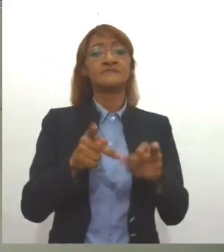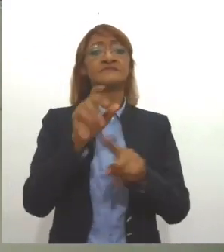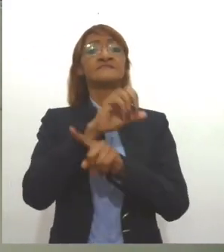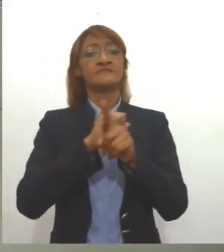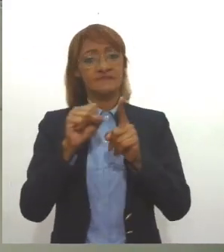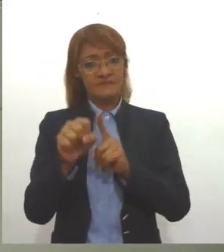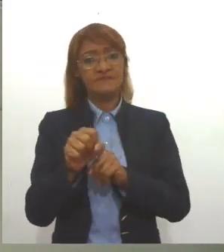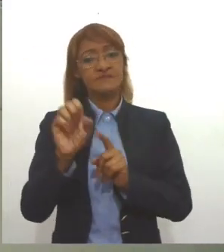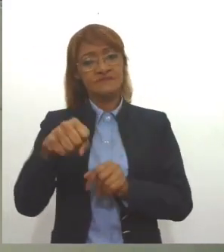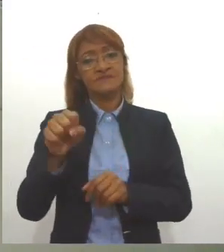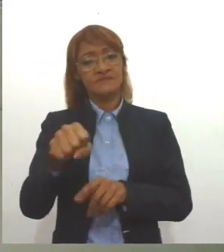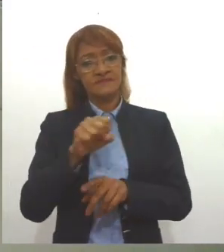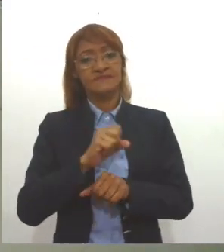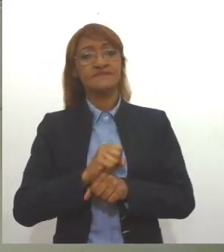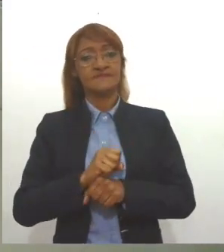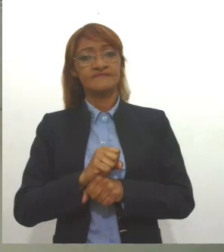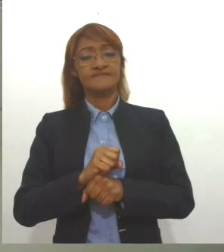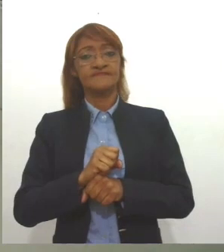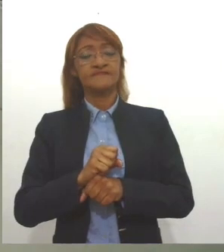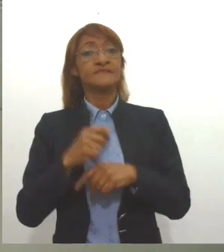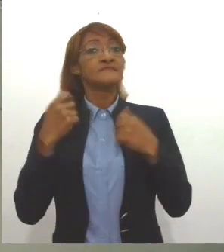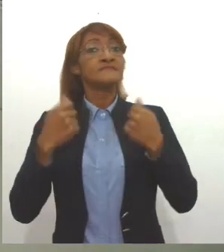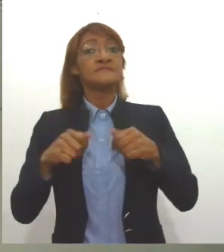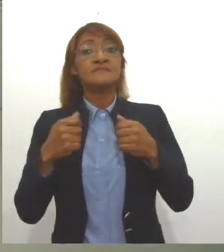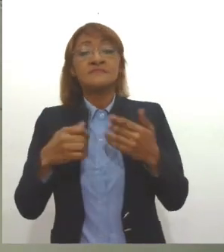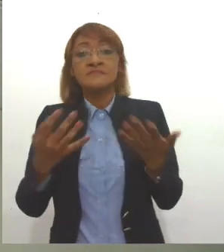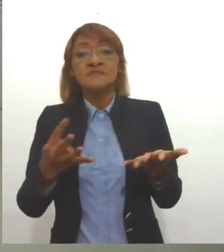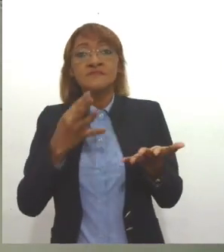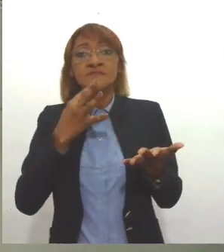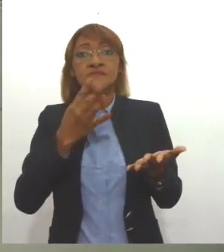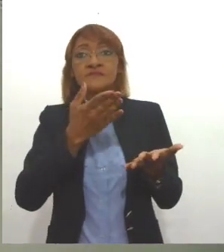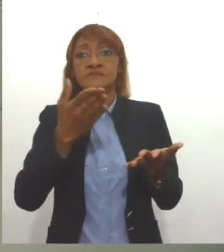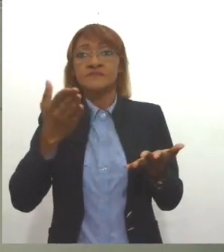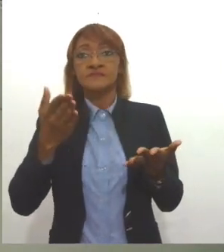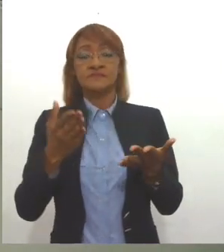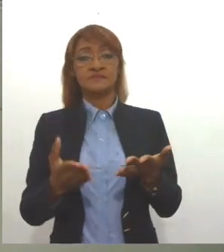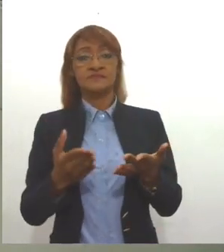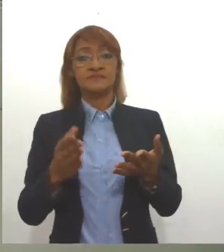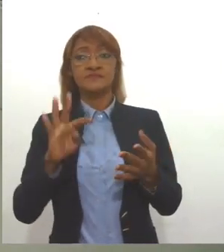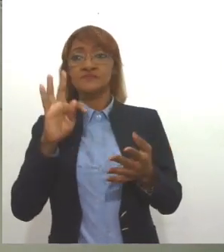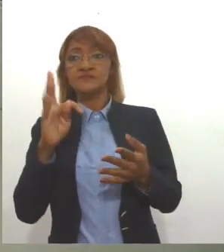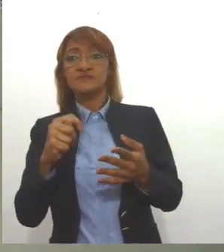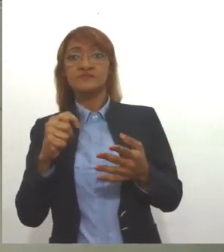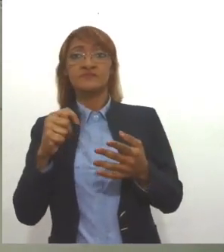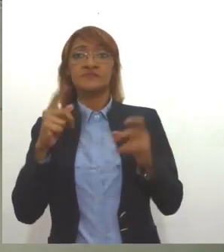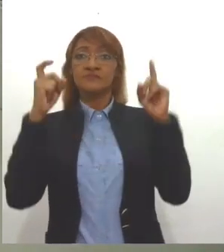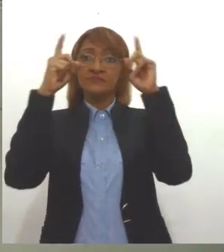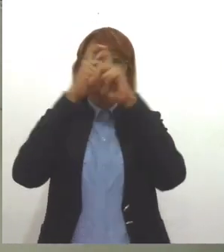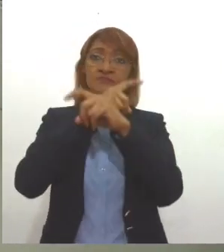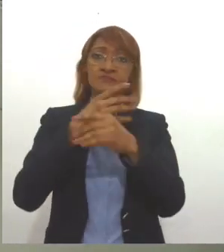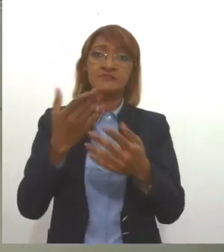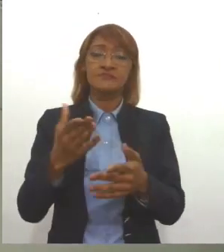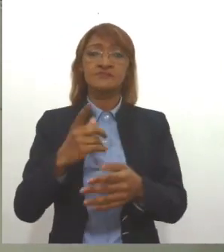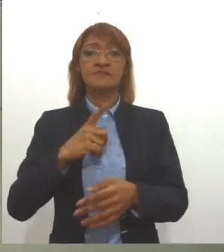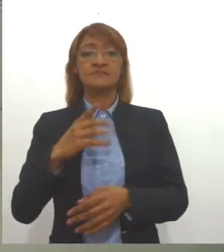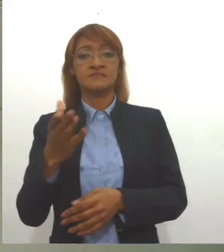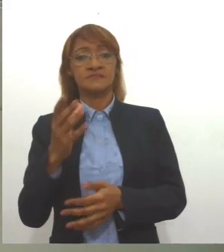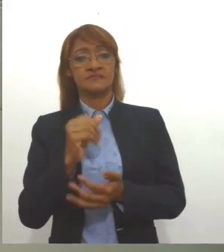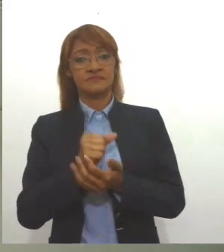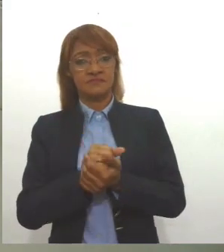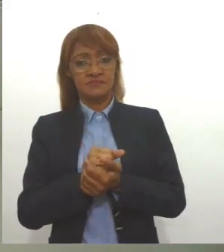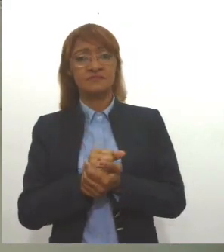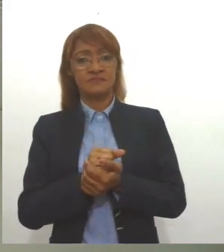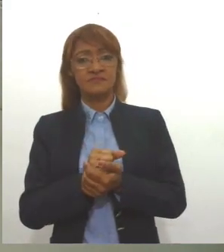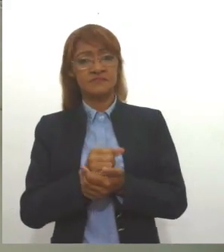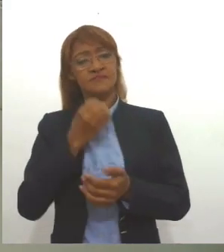visitar a instituição, saber as dificuldades que vocês enfrentam, até para ajudar, saber que está ajudando, e que faz